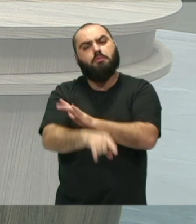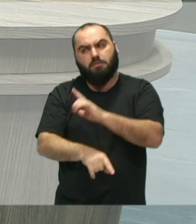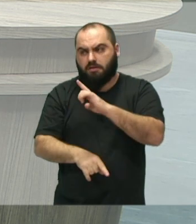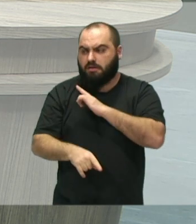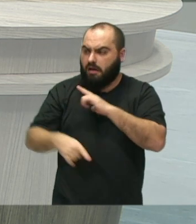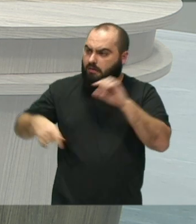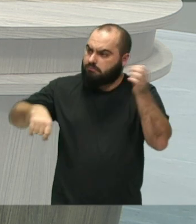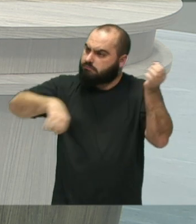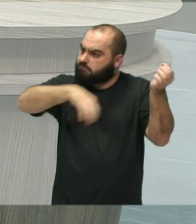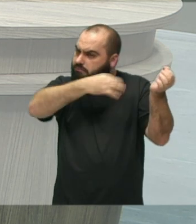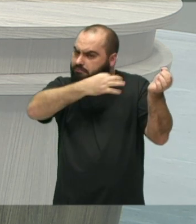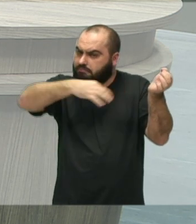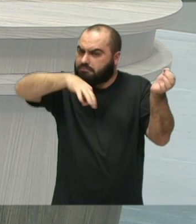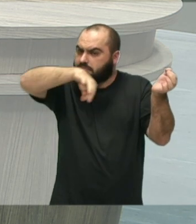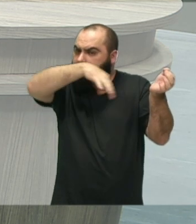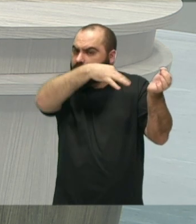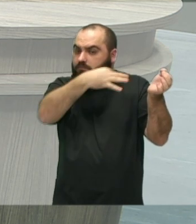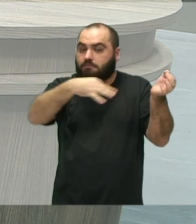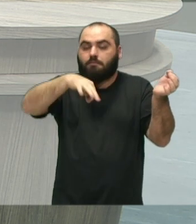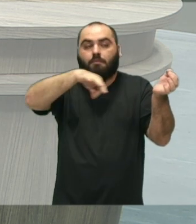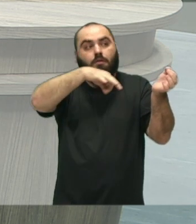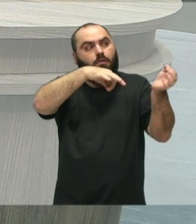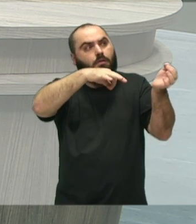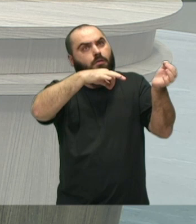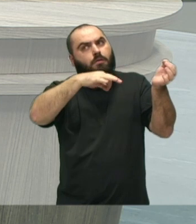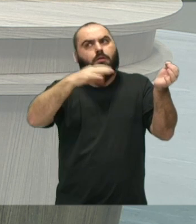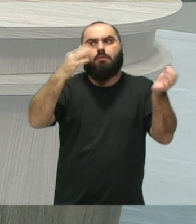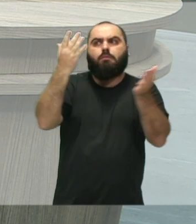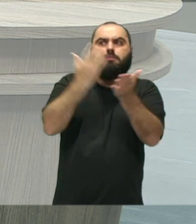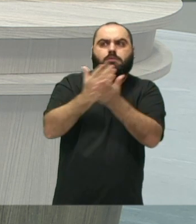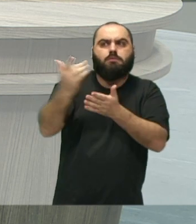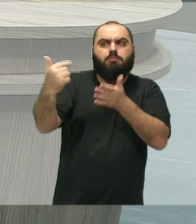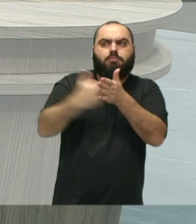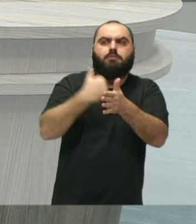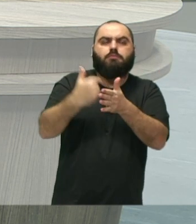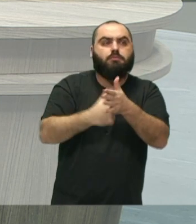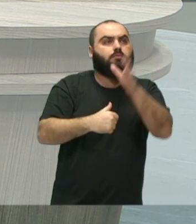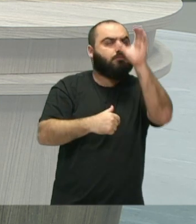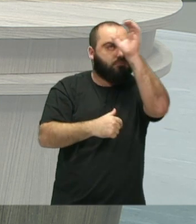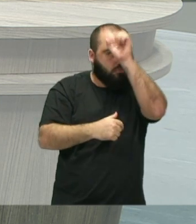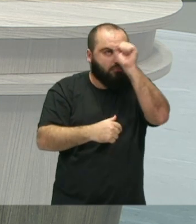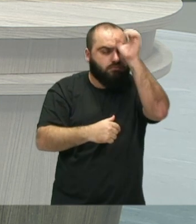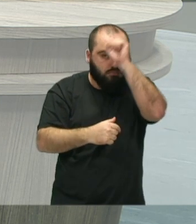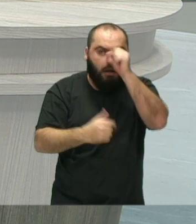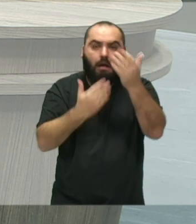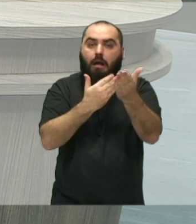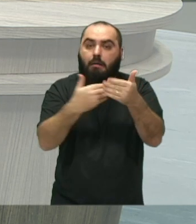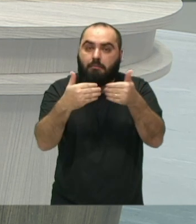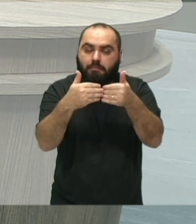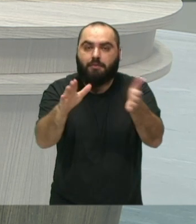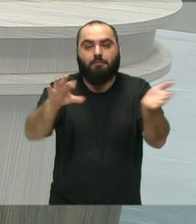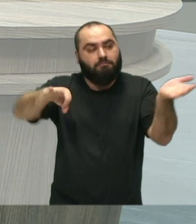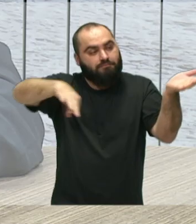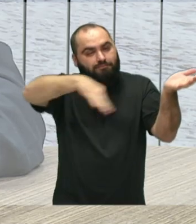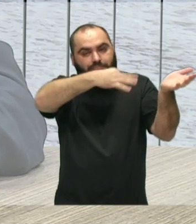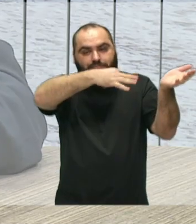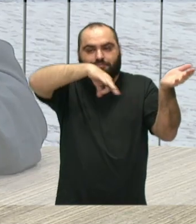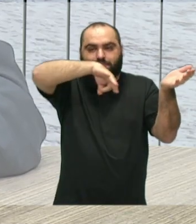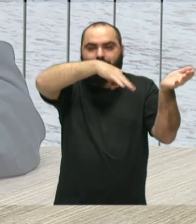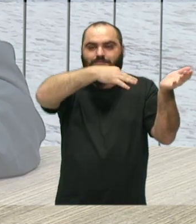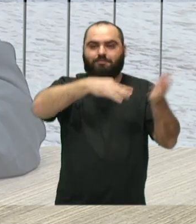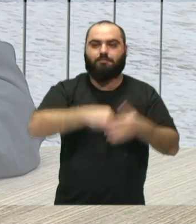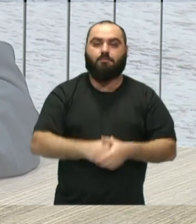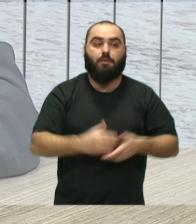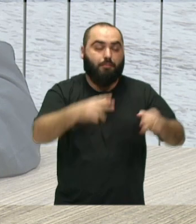violino, que foi uma demanda que foi vindo e a gente abriu o curso, hoje temos esse curso em funcionamento, né, então a gente